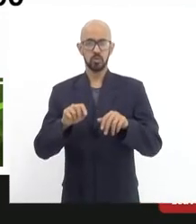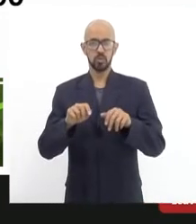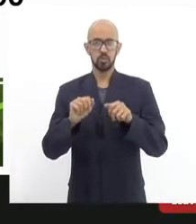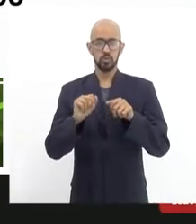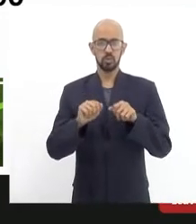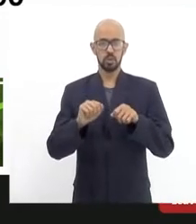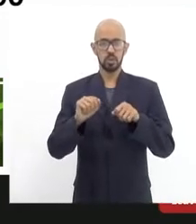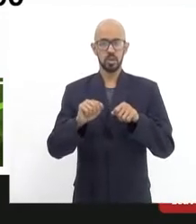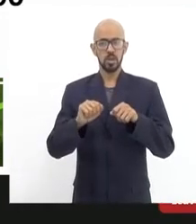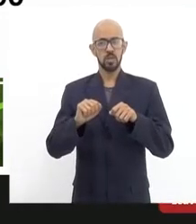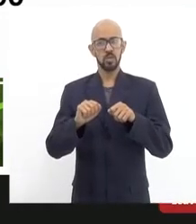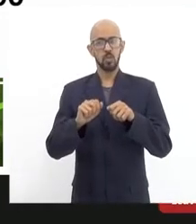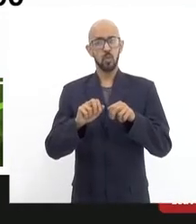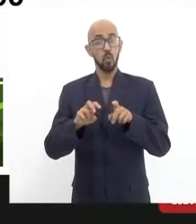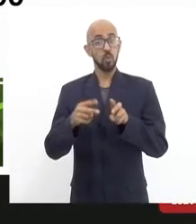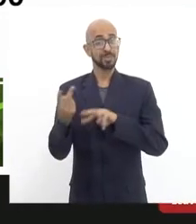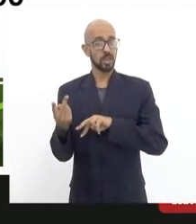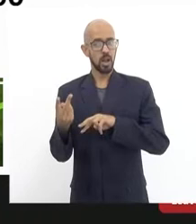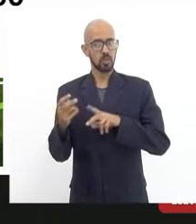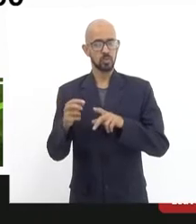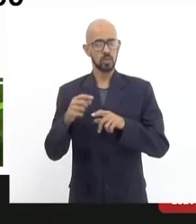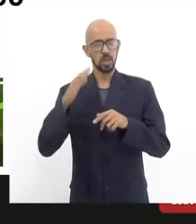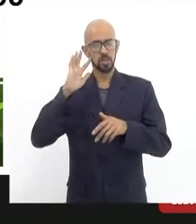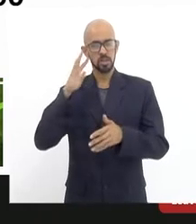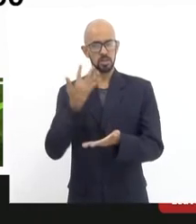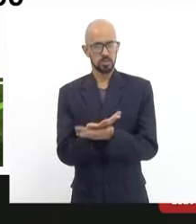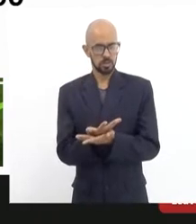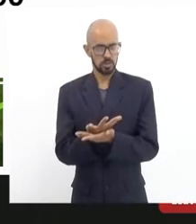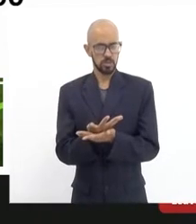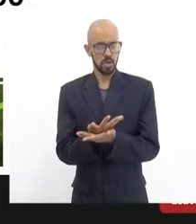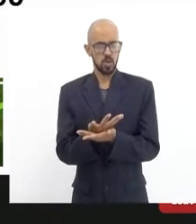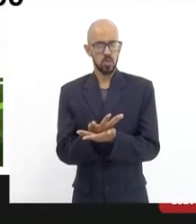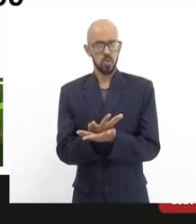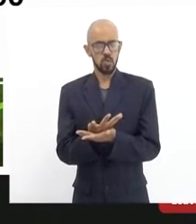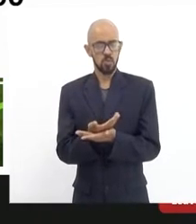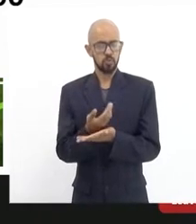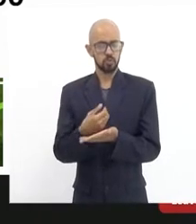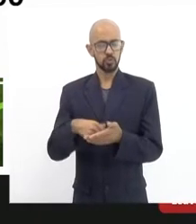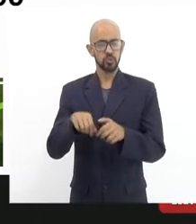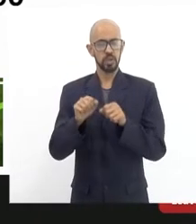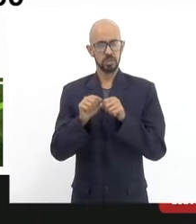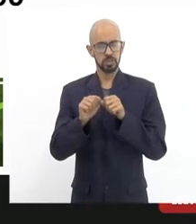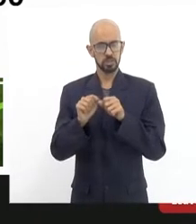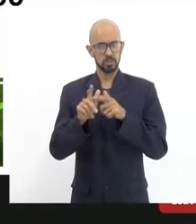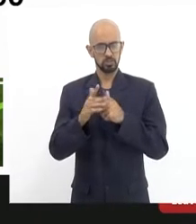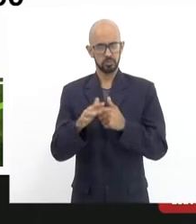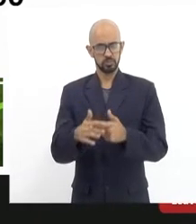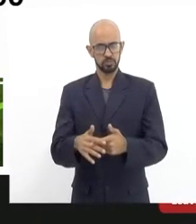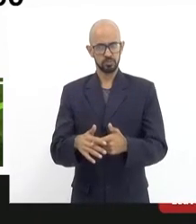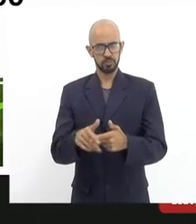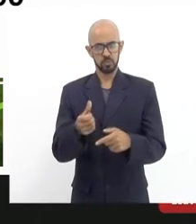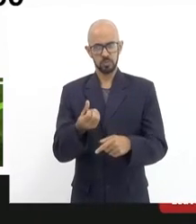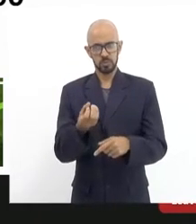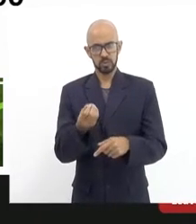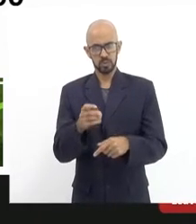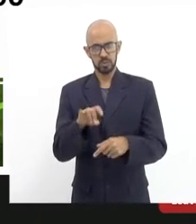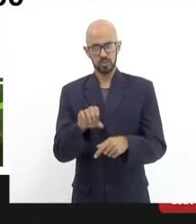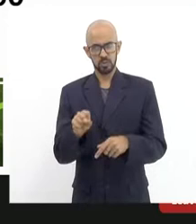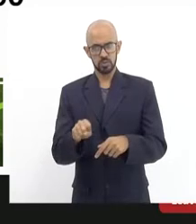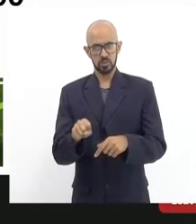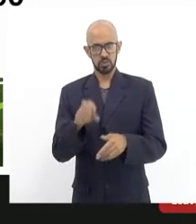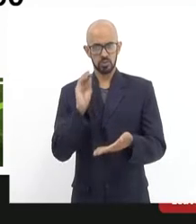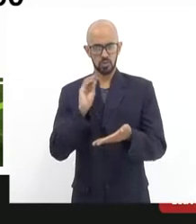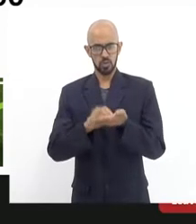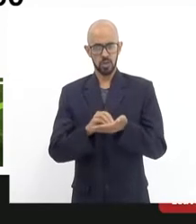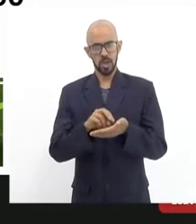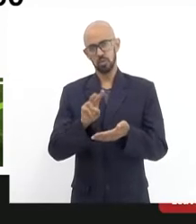restauro dos bondes e progressivamente, a partir de 60 dias, colocar dois, três